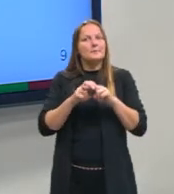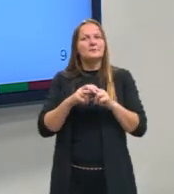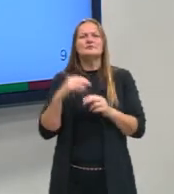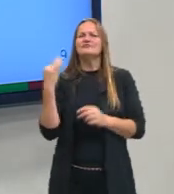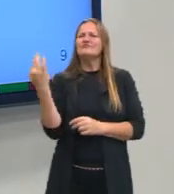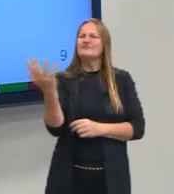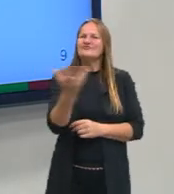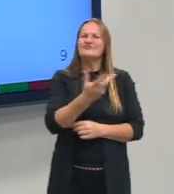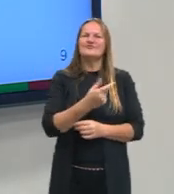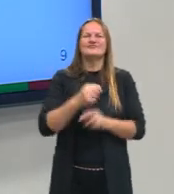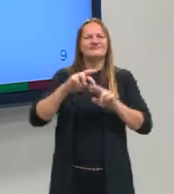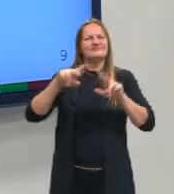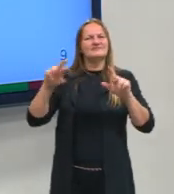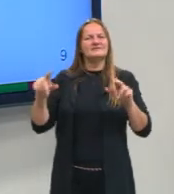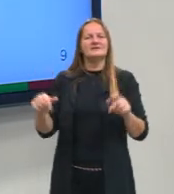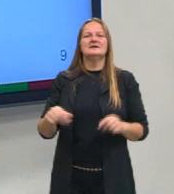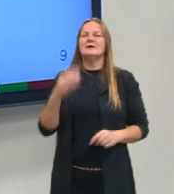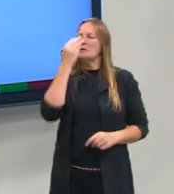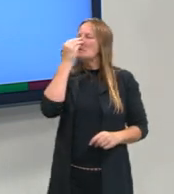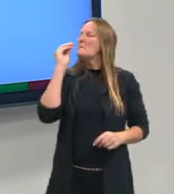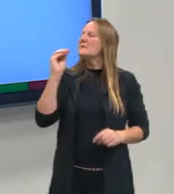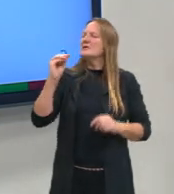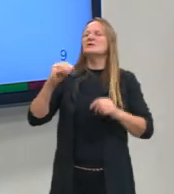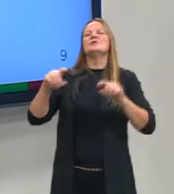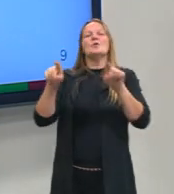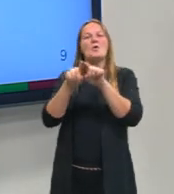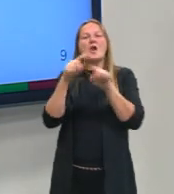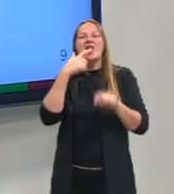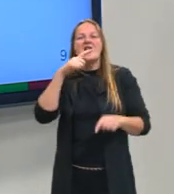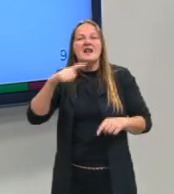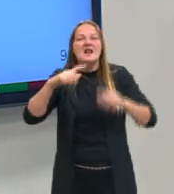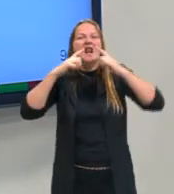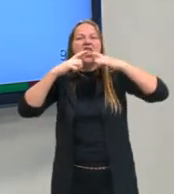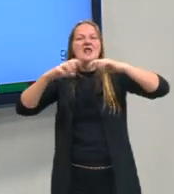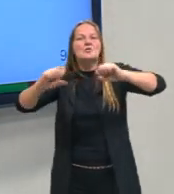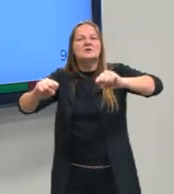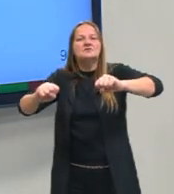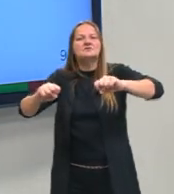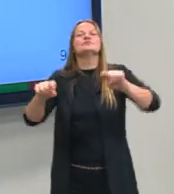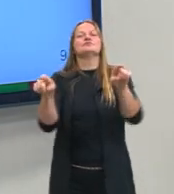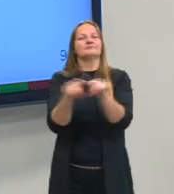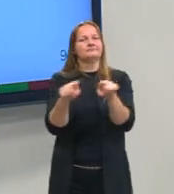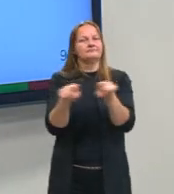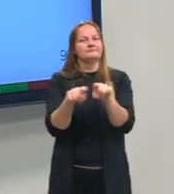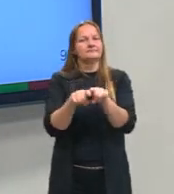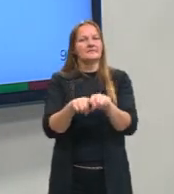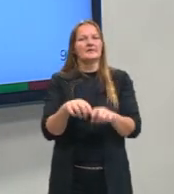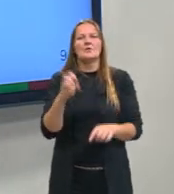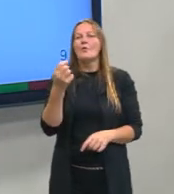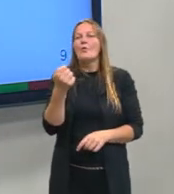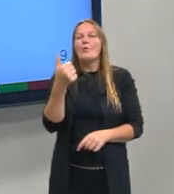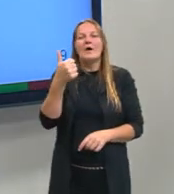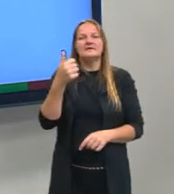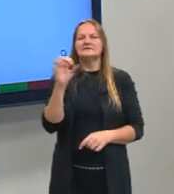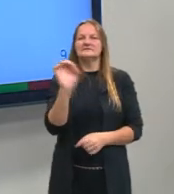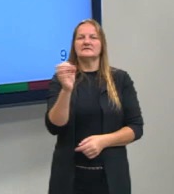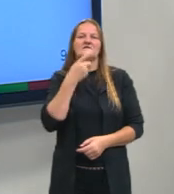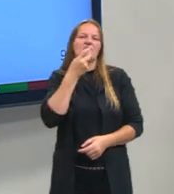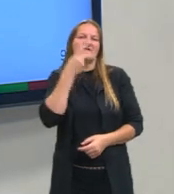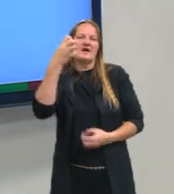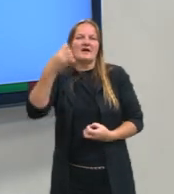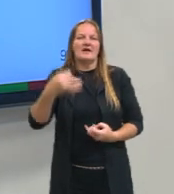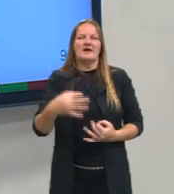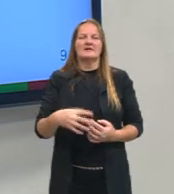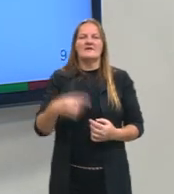os outros, a gente tem aquilo que a gente chama de preconceito linguístico. Ele não é muito falado. Fora das escolas, fora